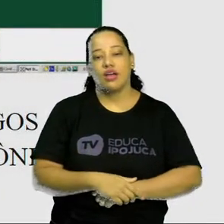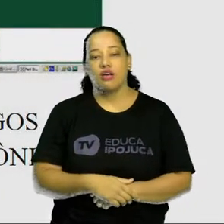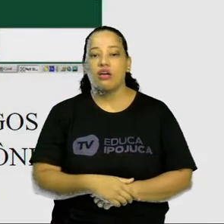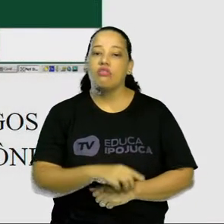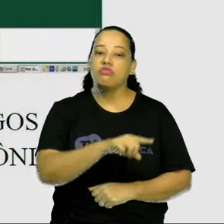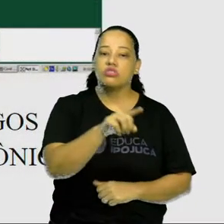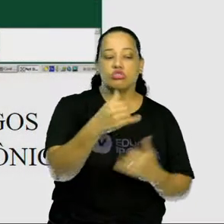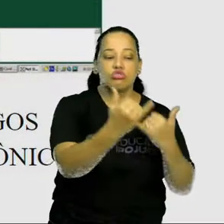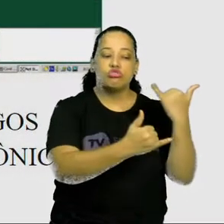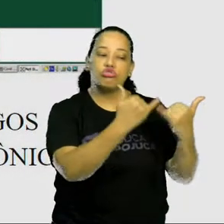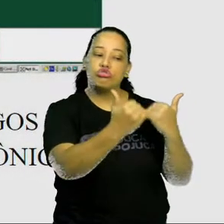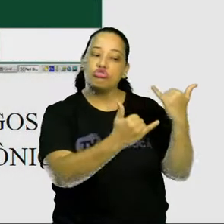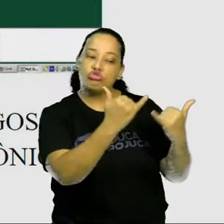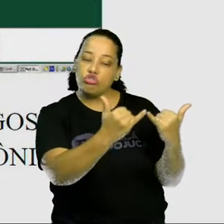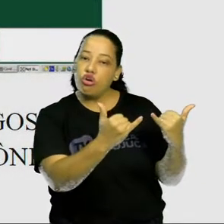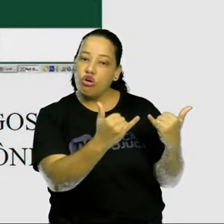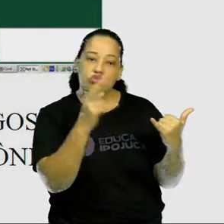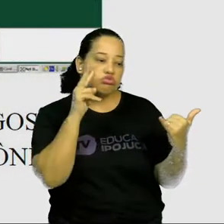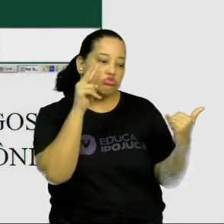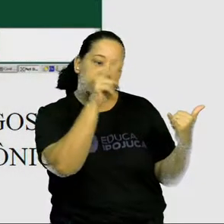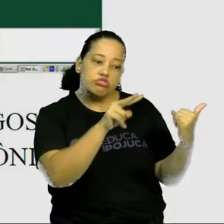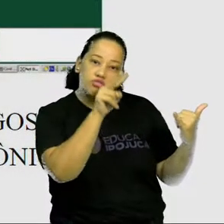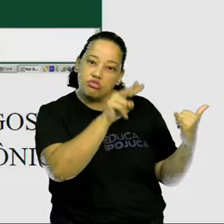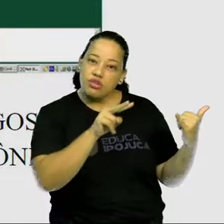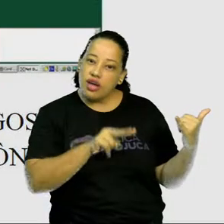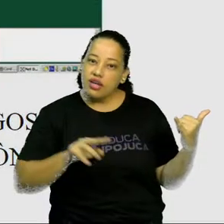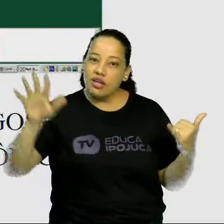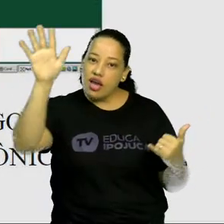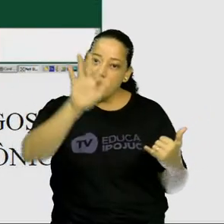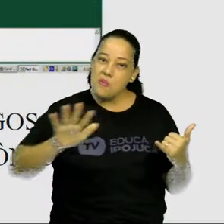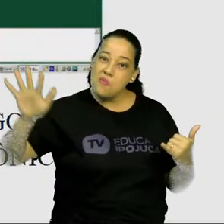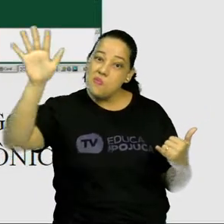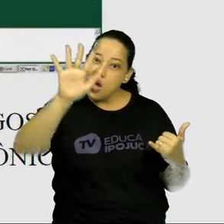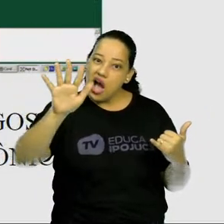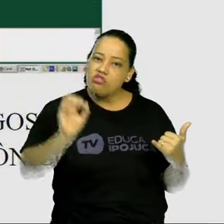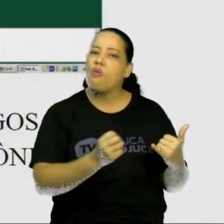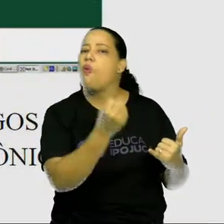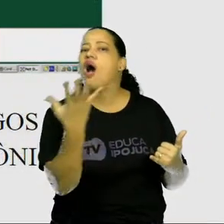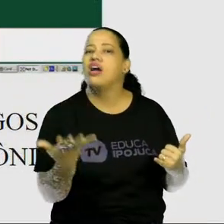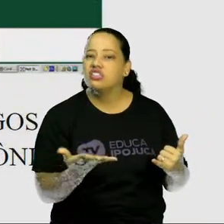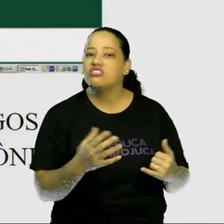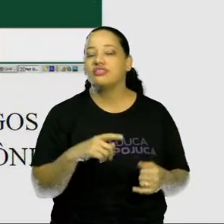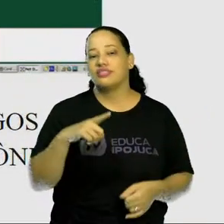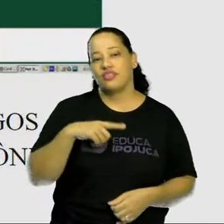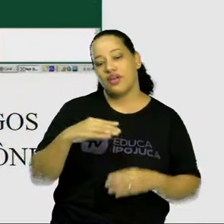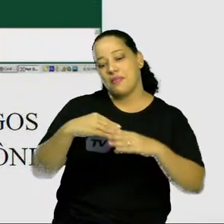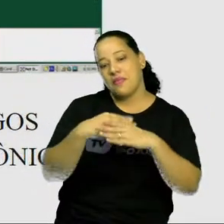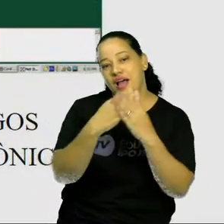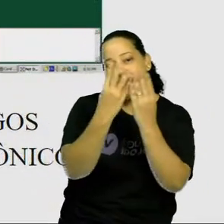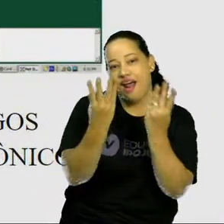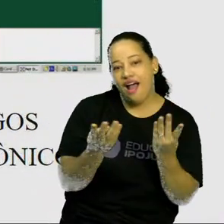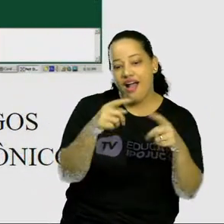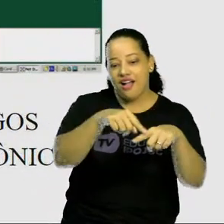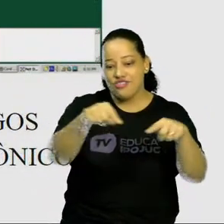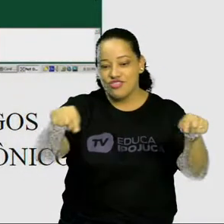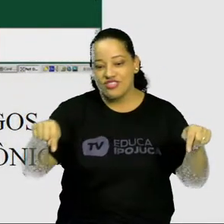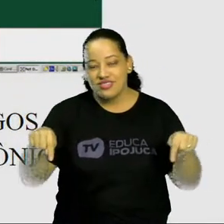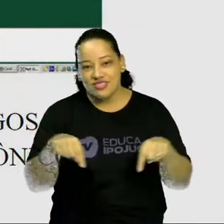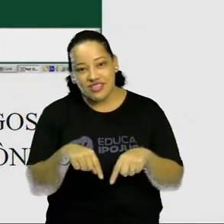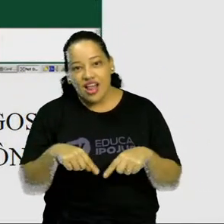tipos de jogos que aparecem aqui na imagem. Então aqui, o baralho, são jogos de salão,